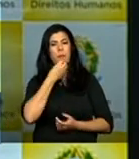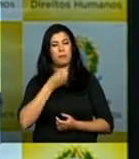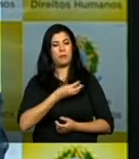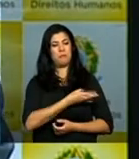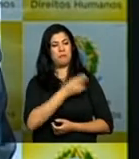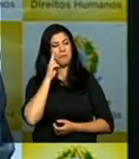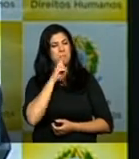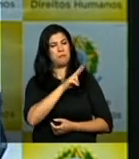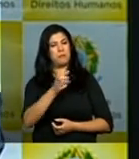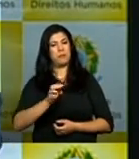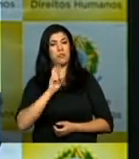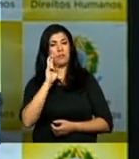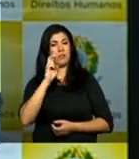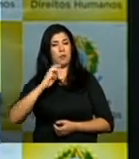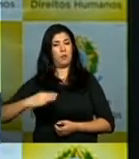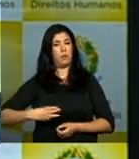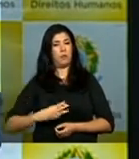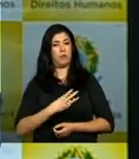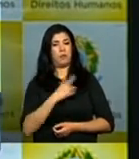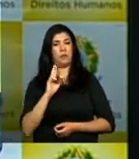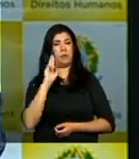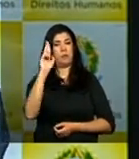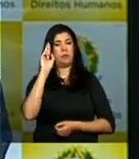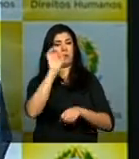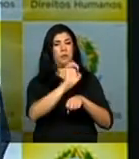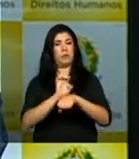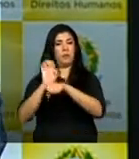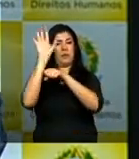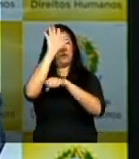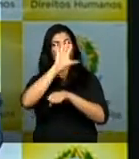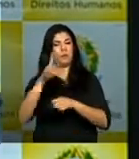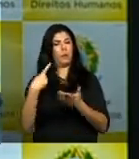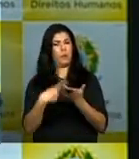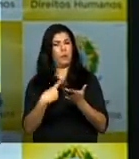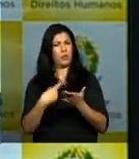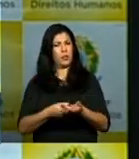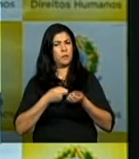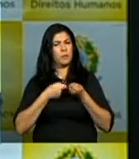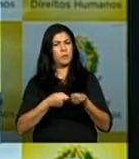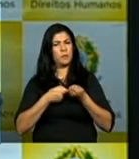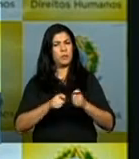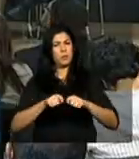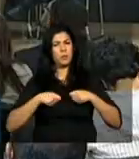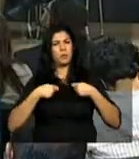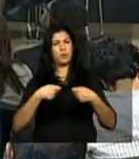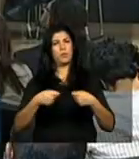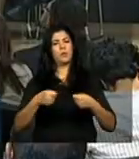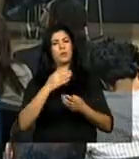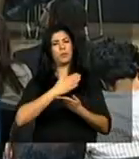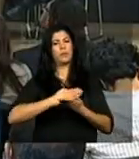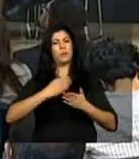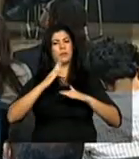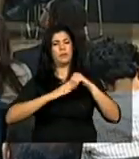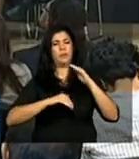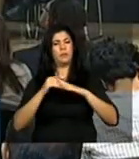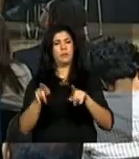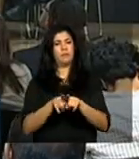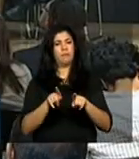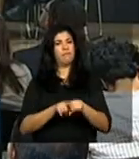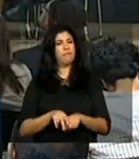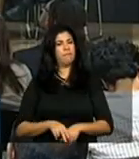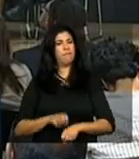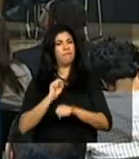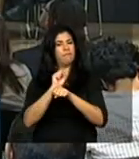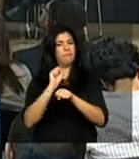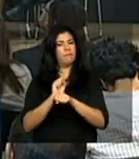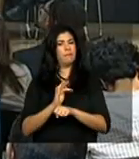ministros de Estado se comprometendo e se engajando conjuntamente com esta iniciativa e esperamos que